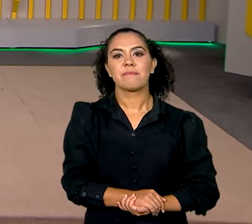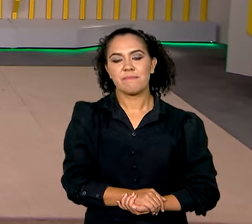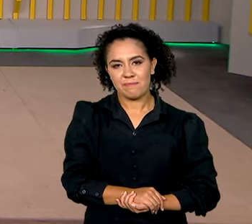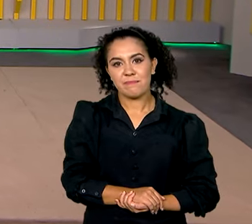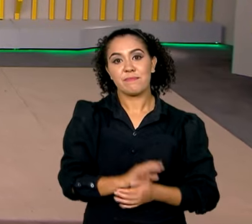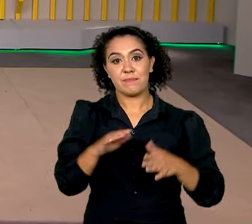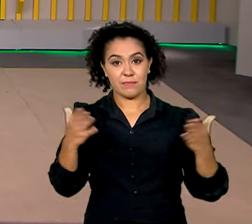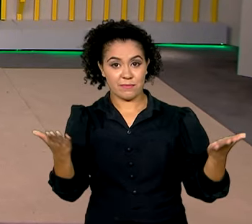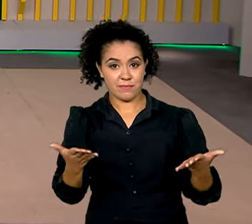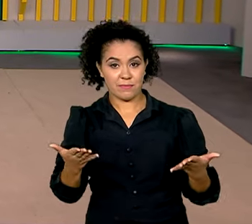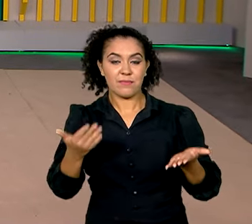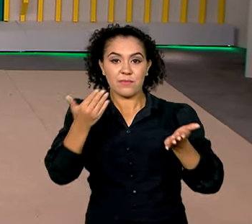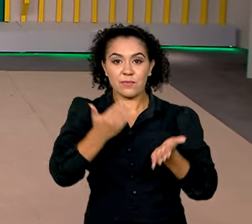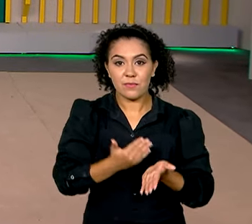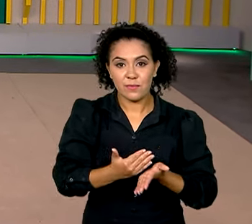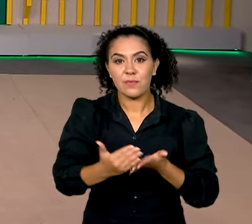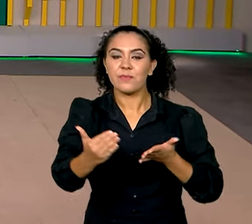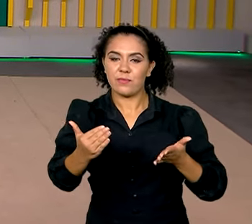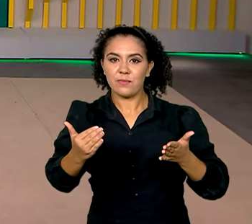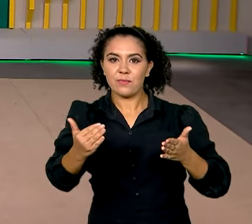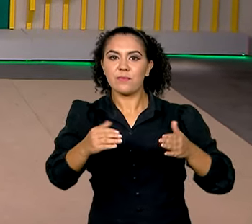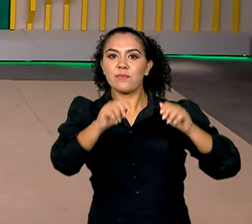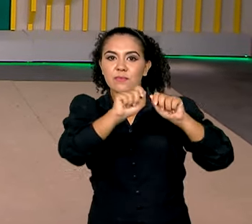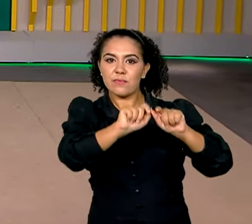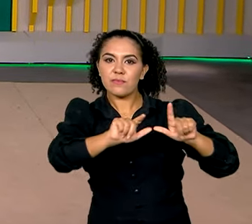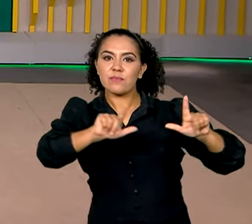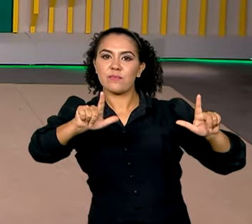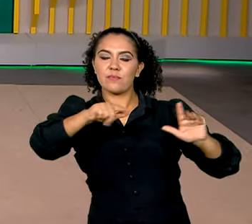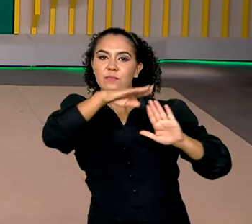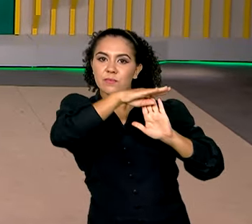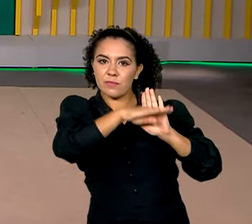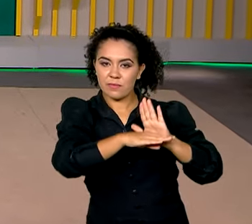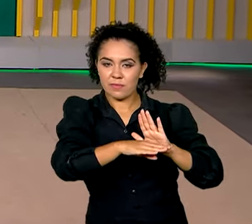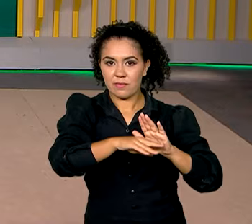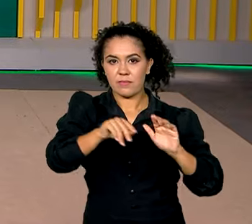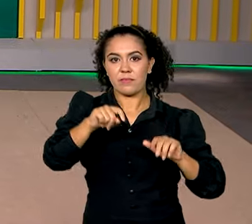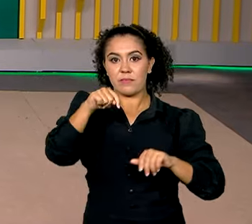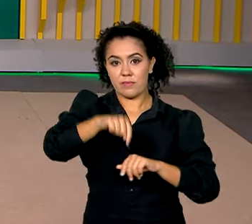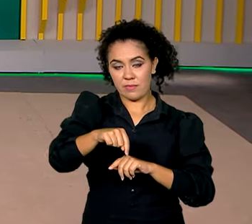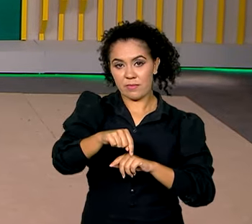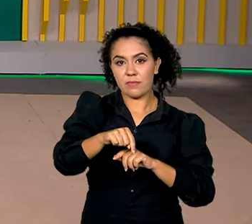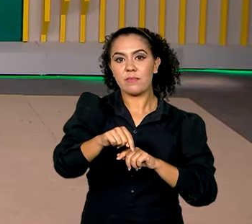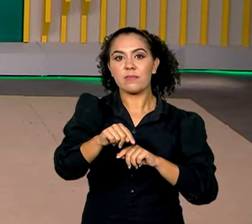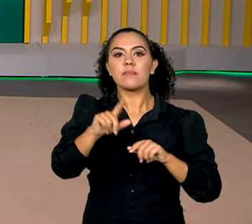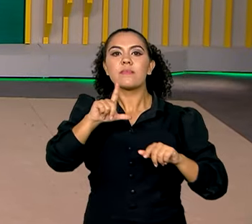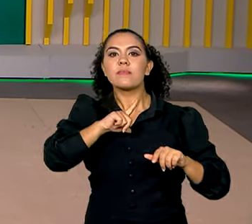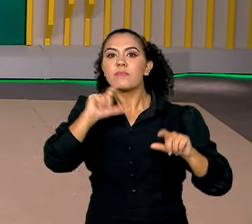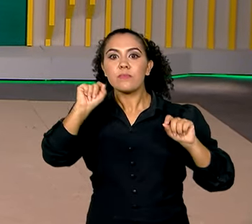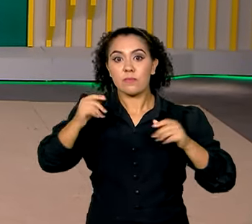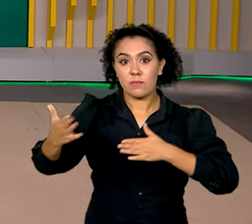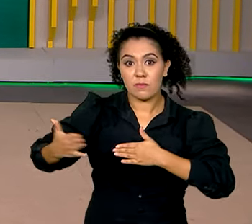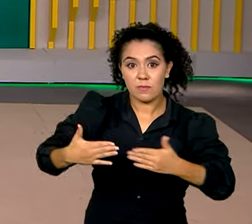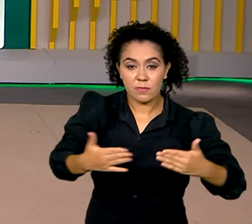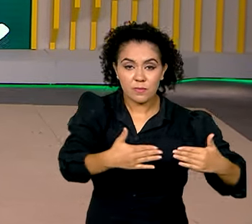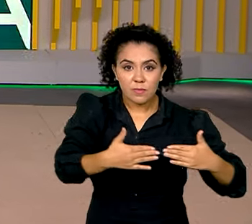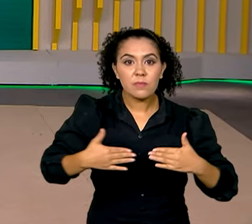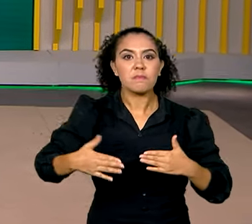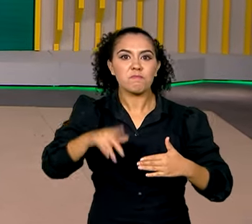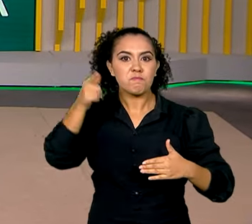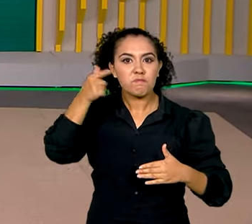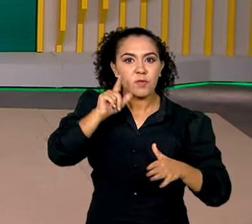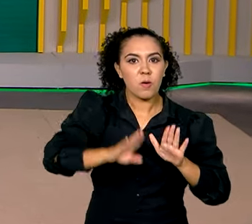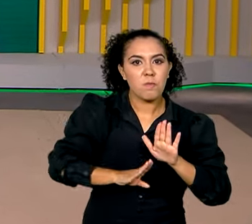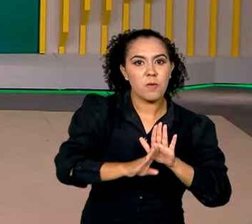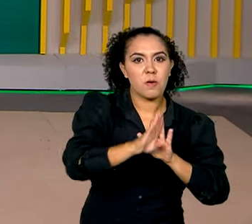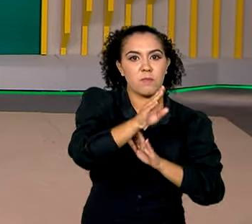E a gente começa esta edição do Brasil em Dia falando da balança comercial brasileira que bateu recorde em 2023 e